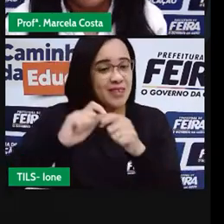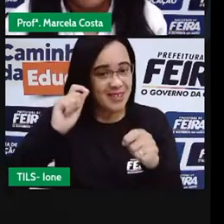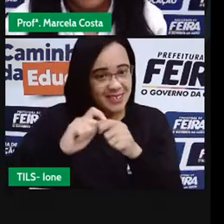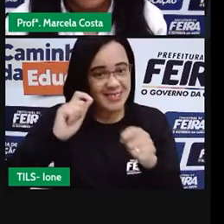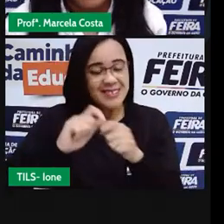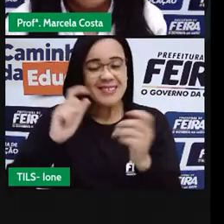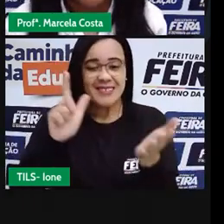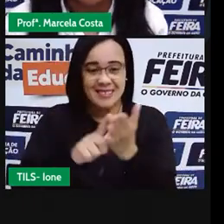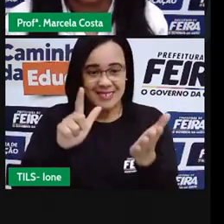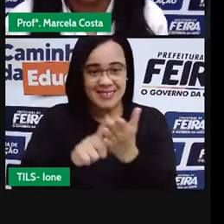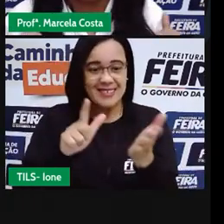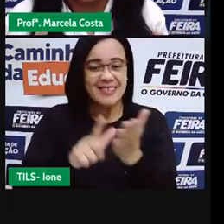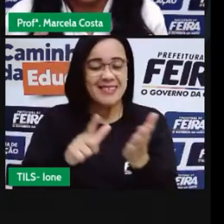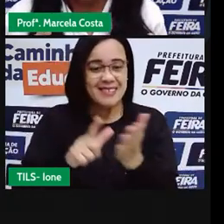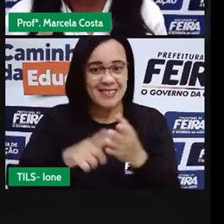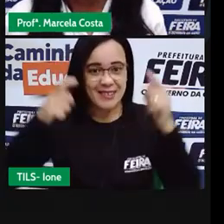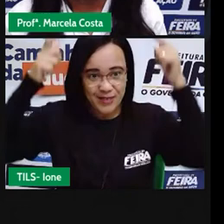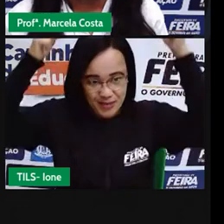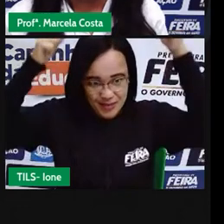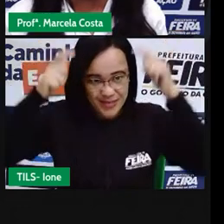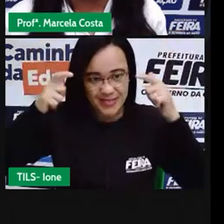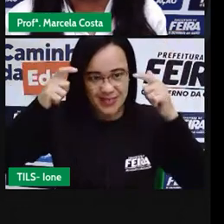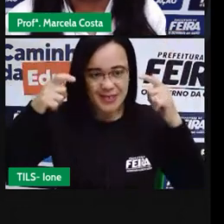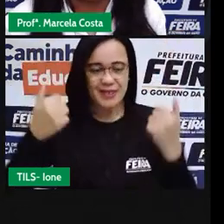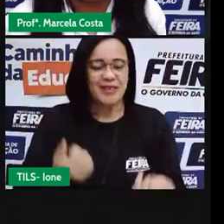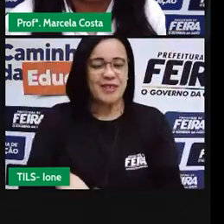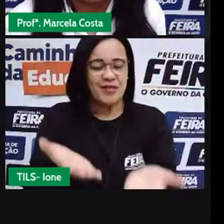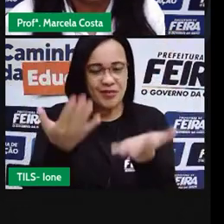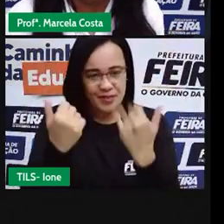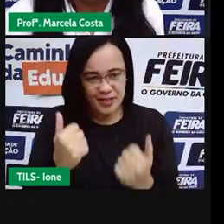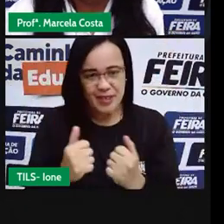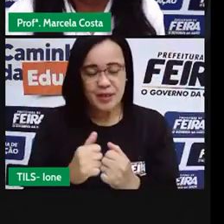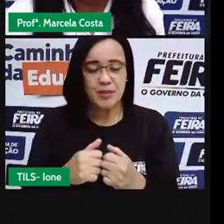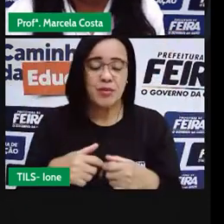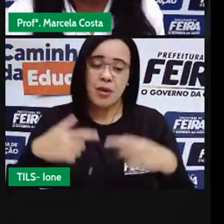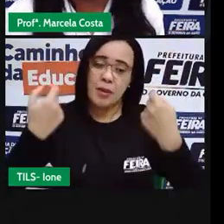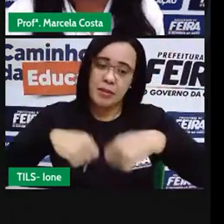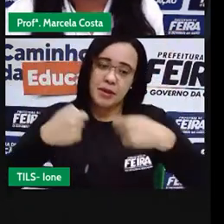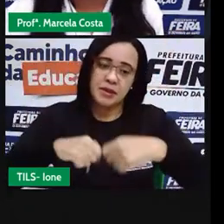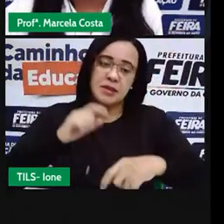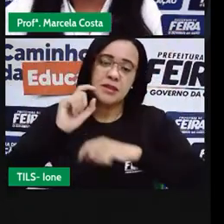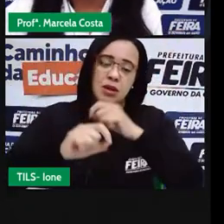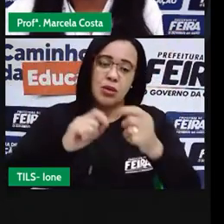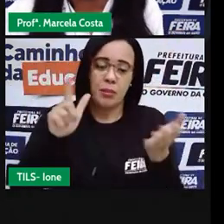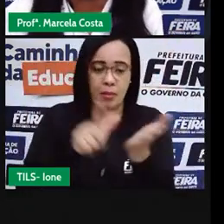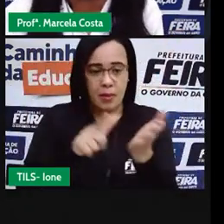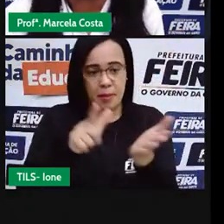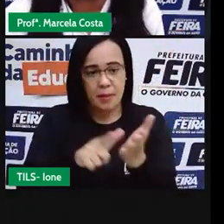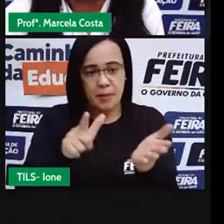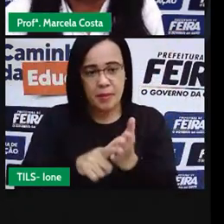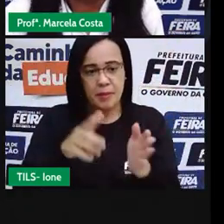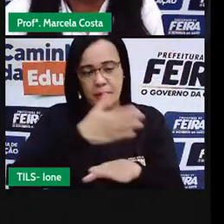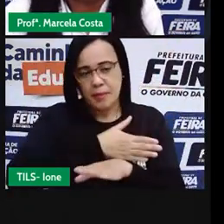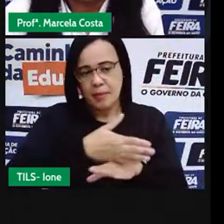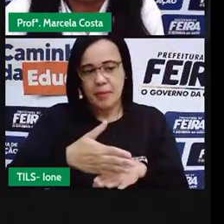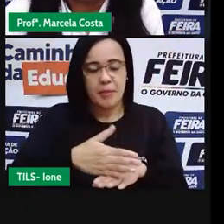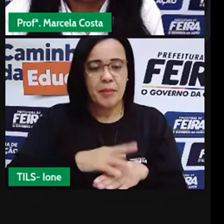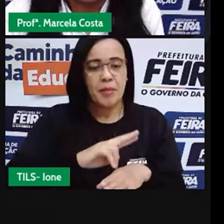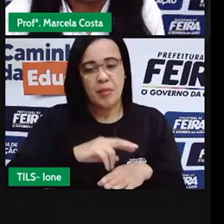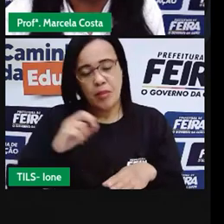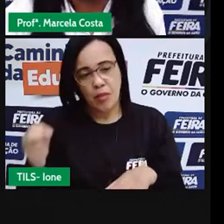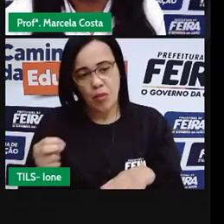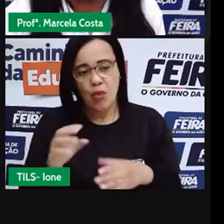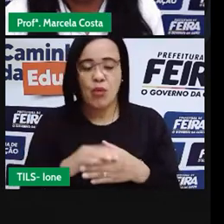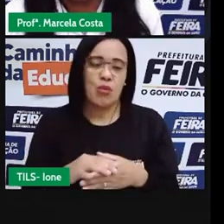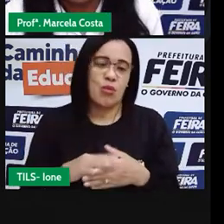chapéu vamos lá você vai precisar de uma folha pode ser uma folha de